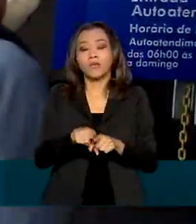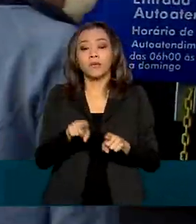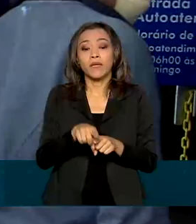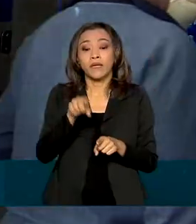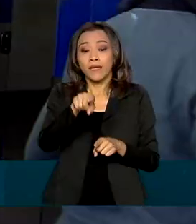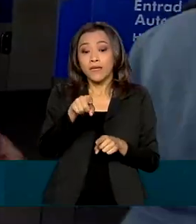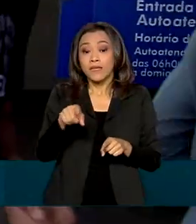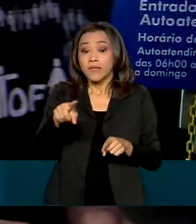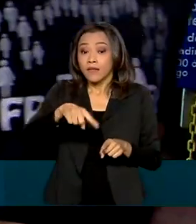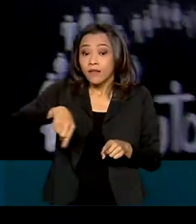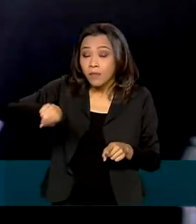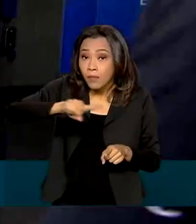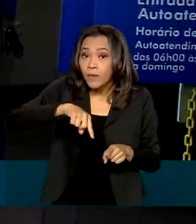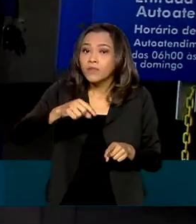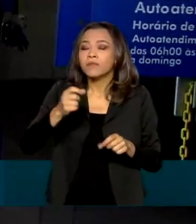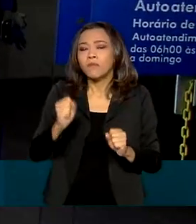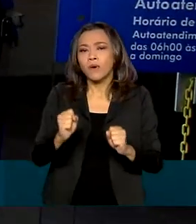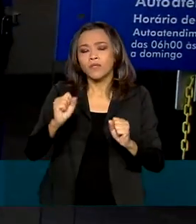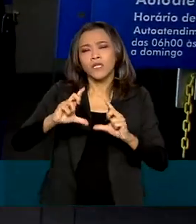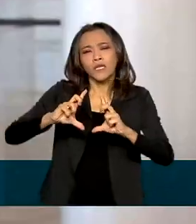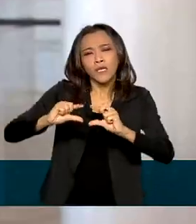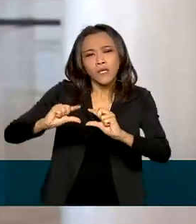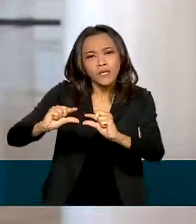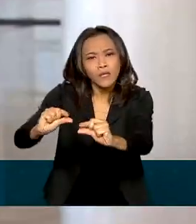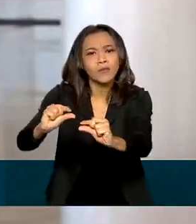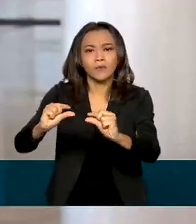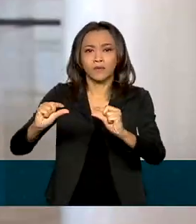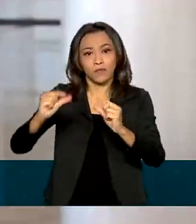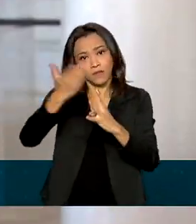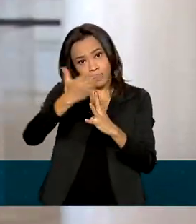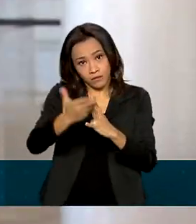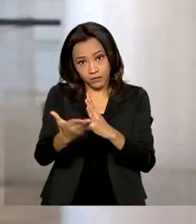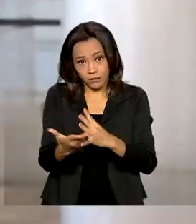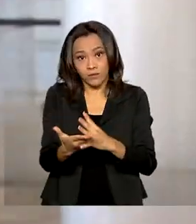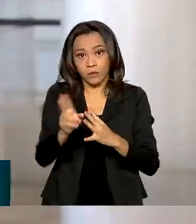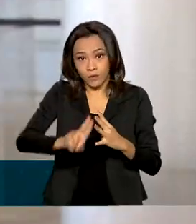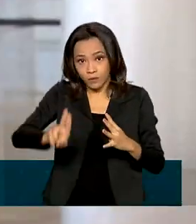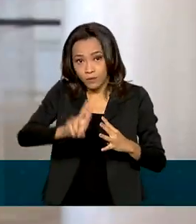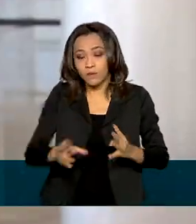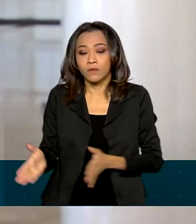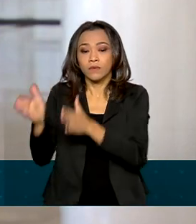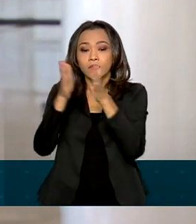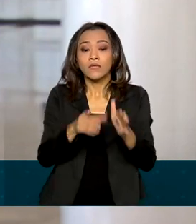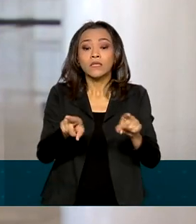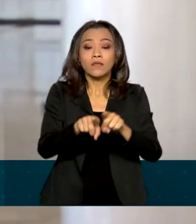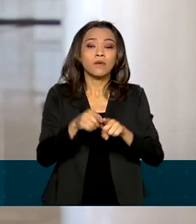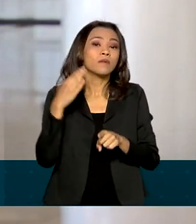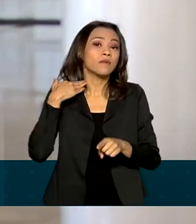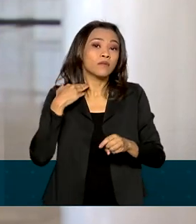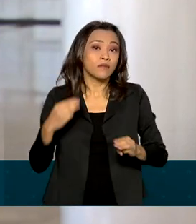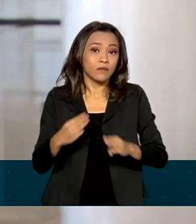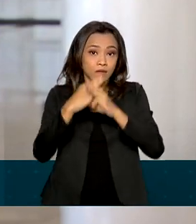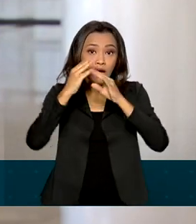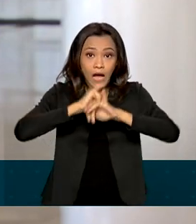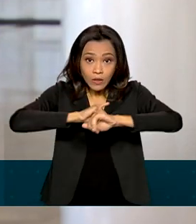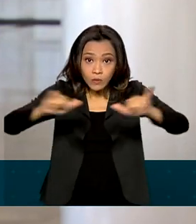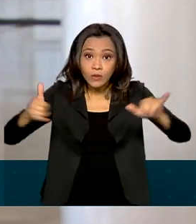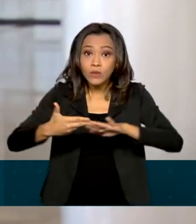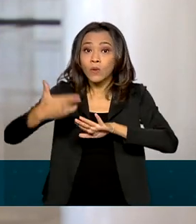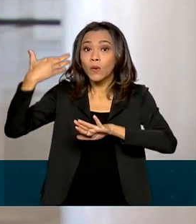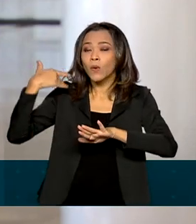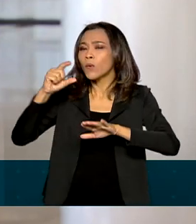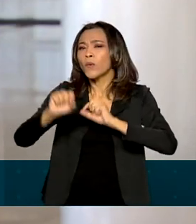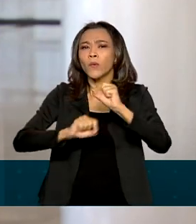devedor e diluídos nas parcelas que faltam. A Caixa Econômica Federal também anunciou os detalhes do primeiro feirão